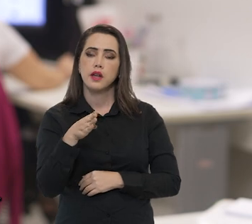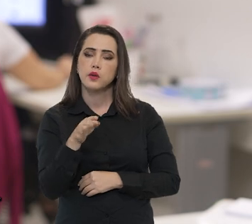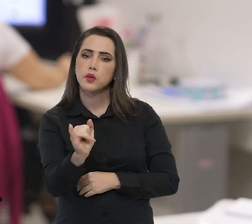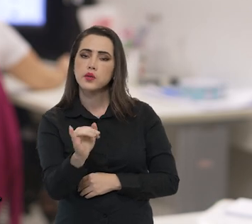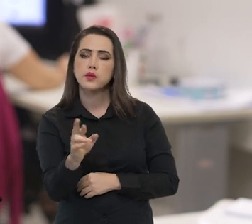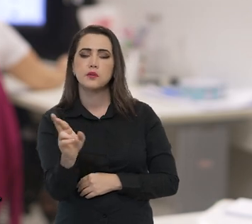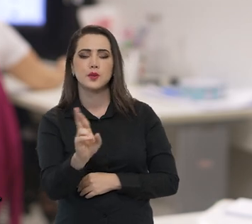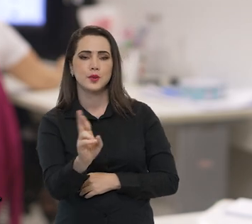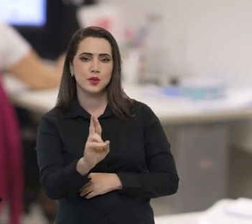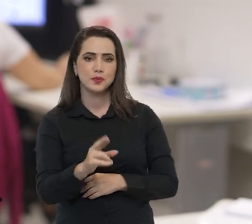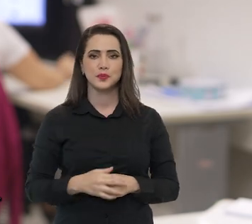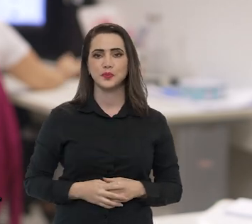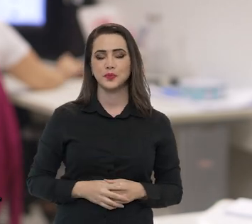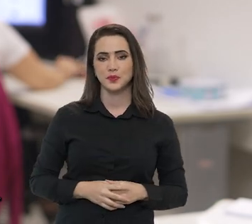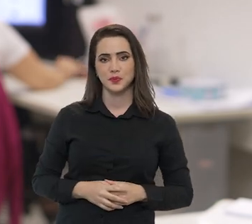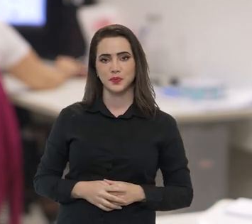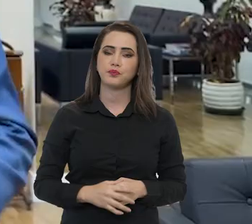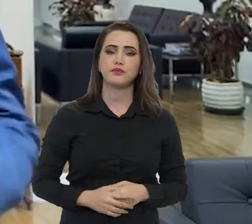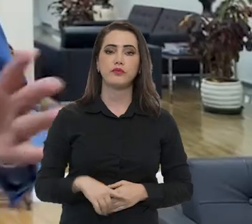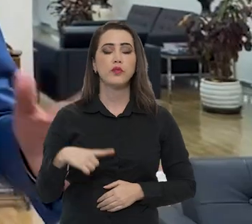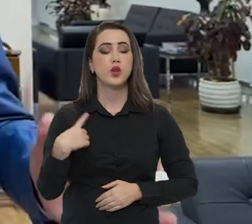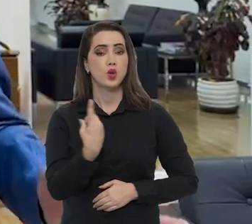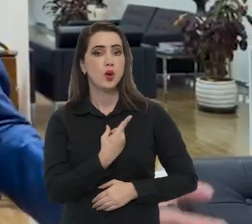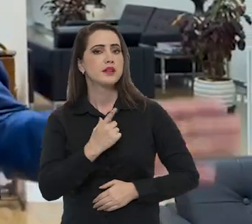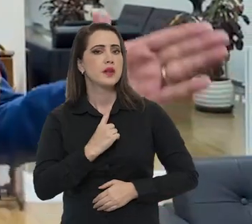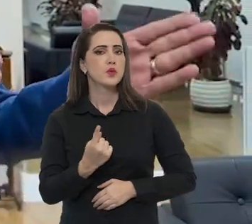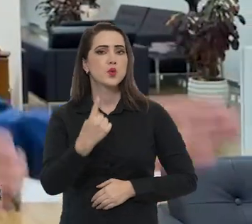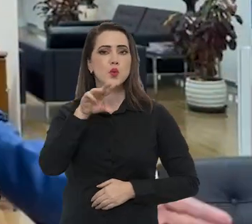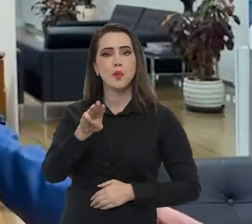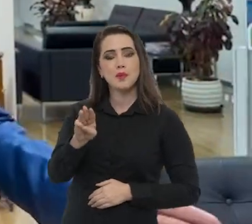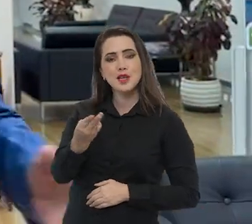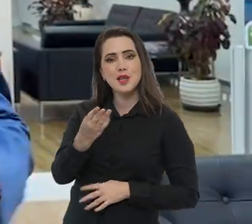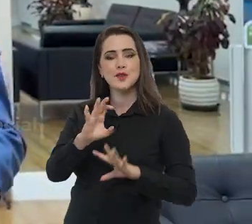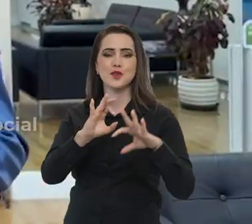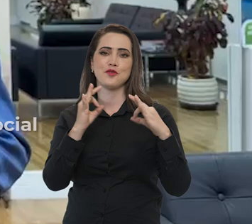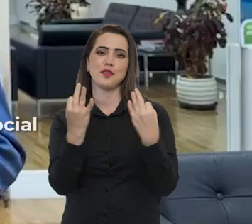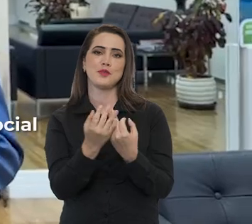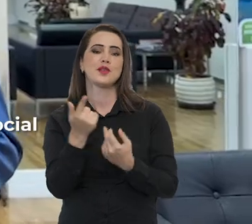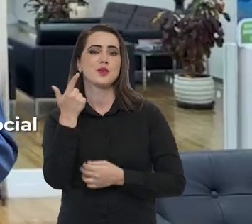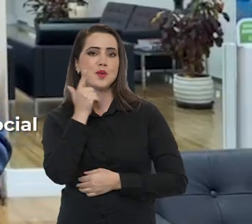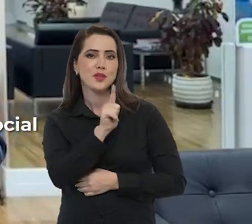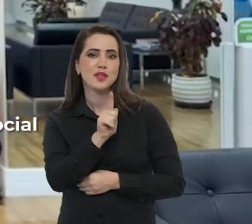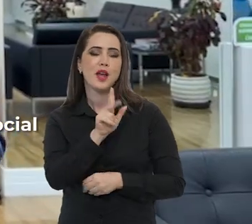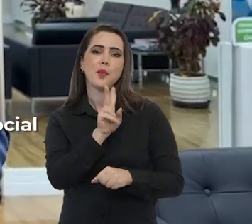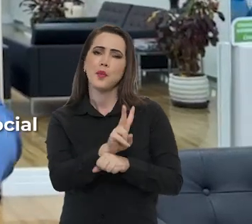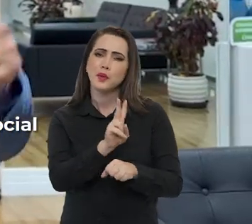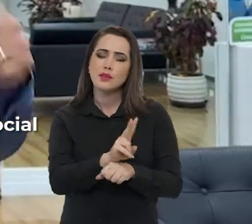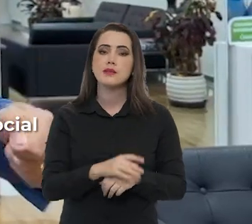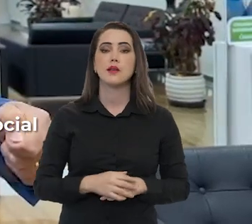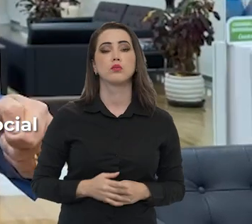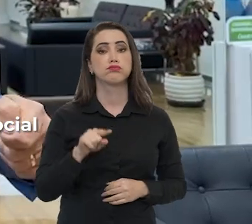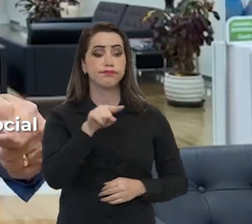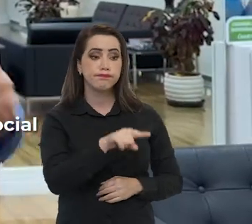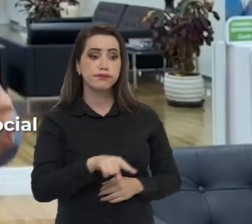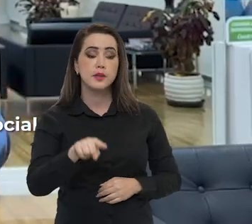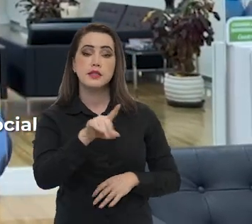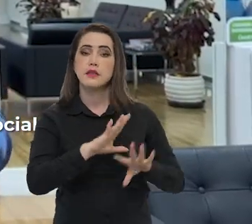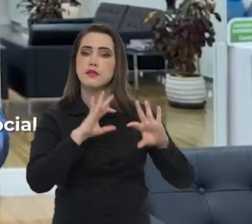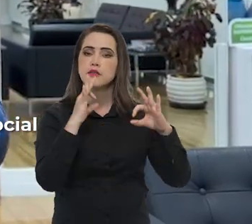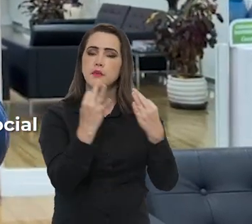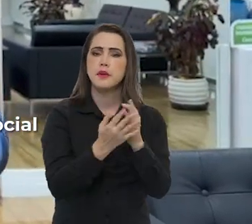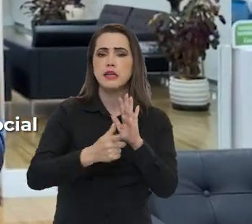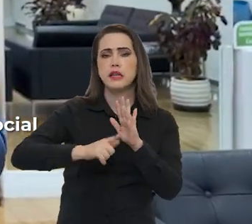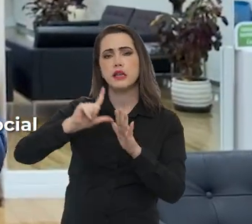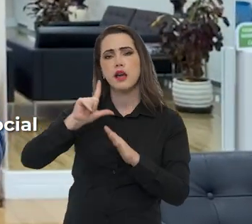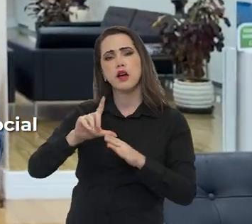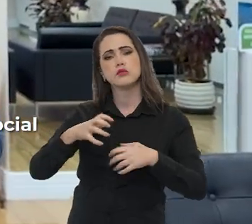,1 bilhões. Comemoramos um milhão de famílias a mais sendo atendidas. Estou falando